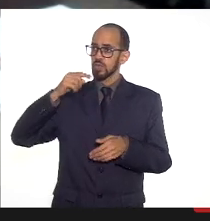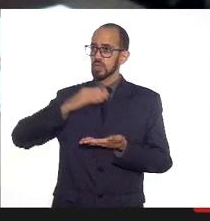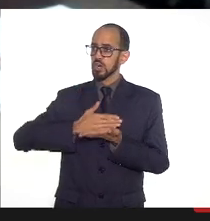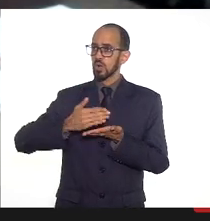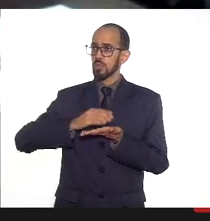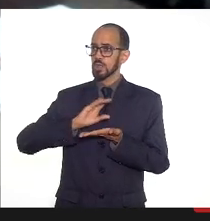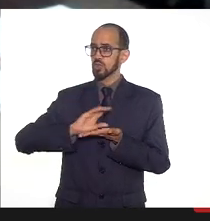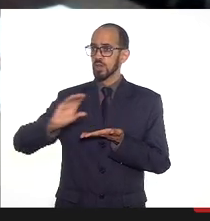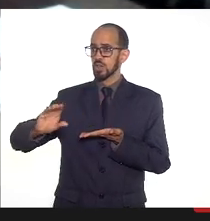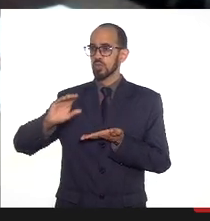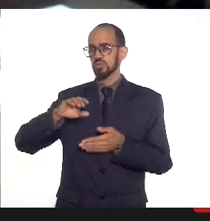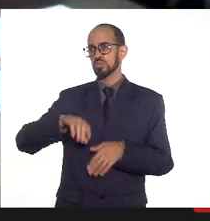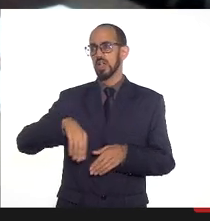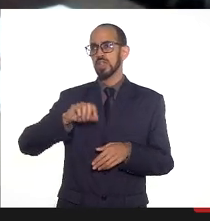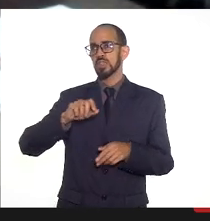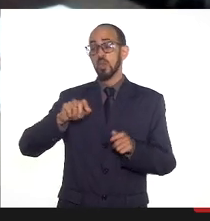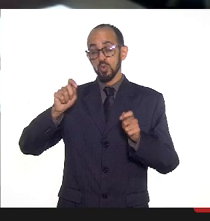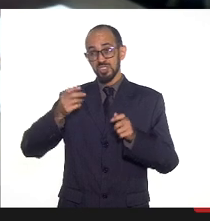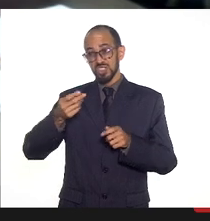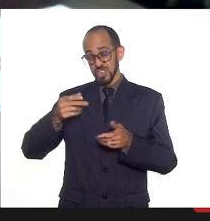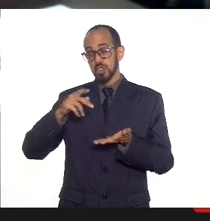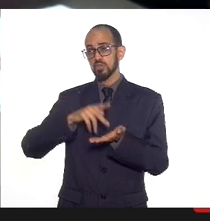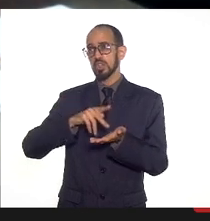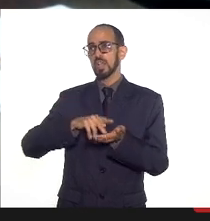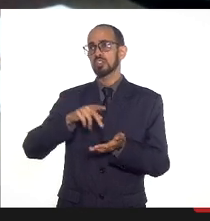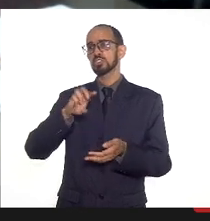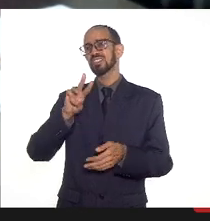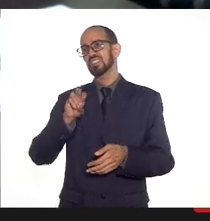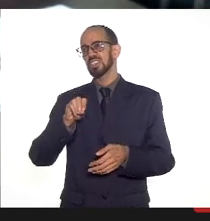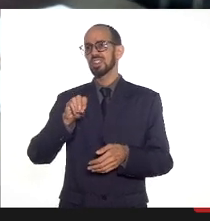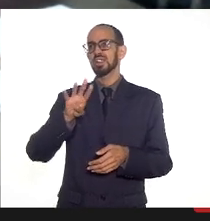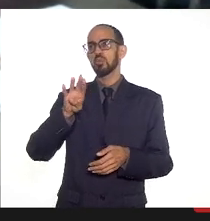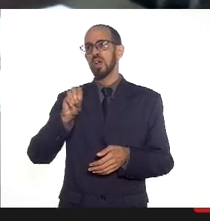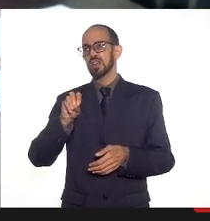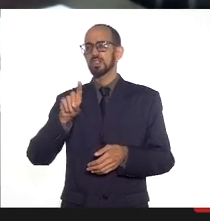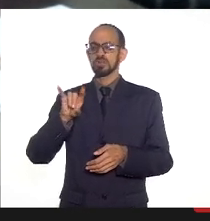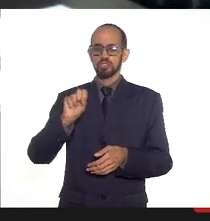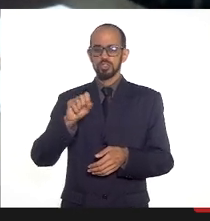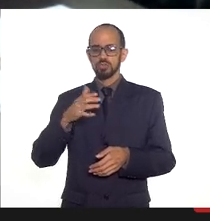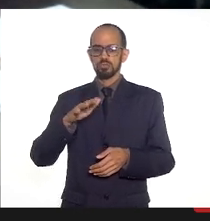recurso aí é 30, 40 dias. O repasse é feito para o município.